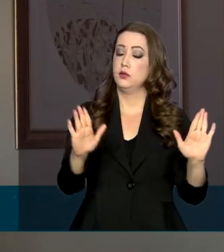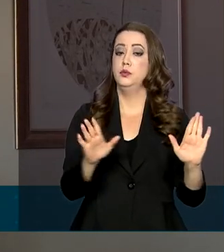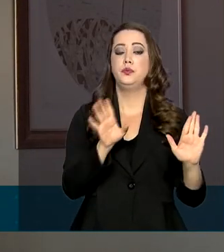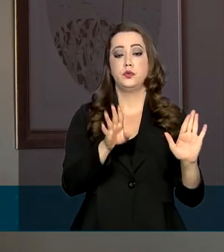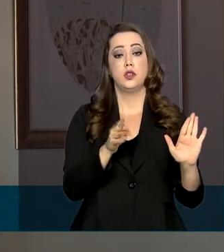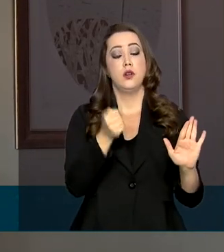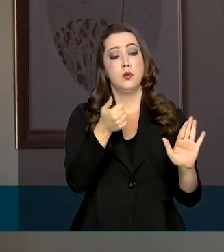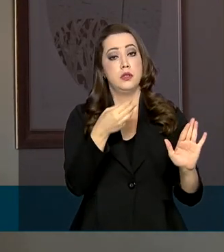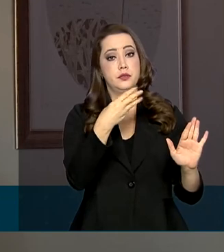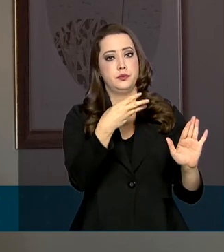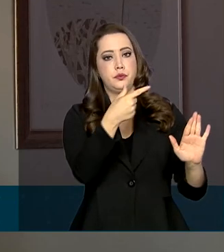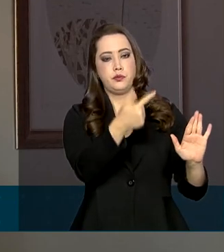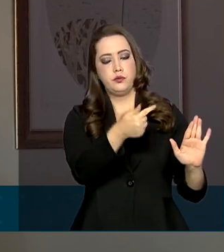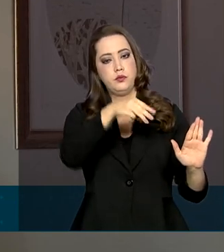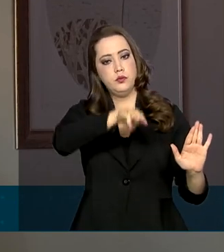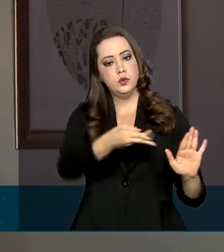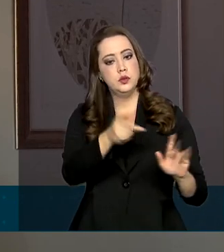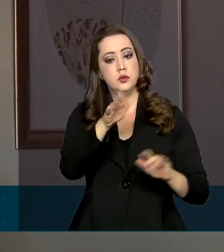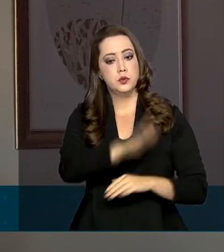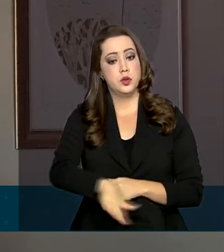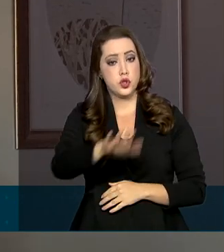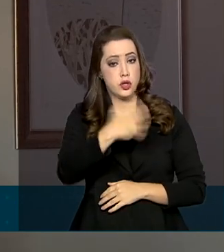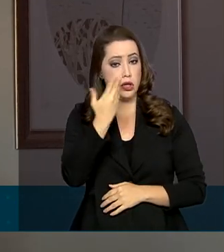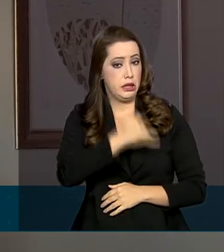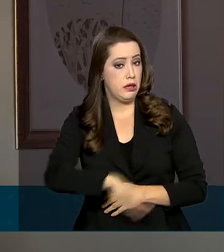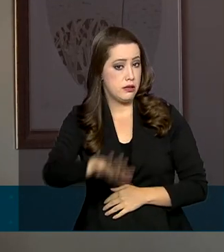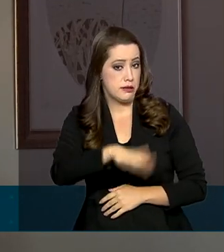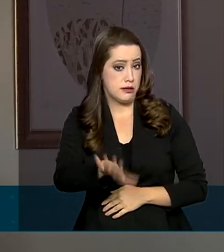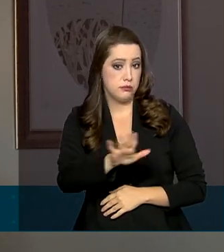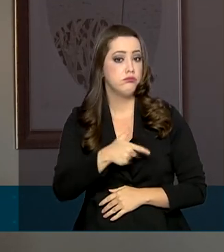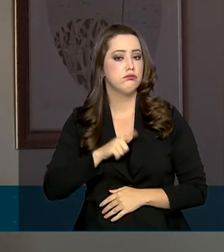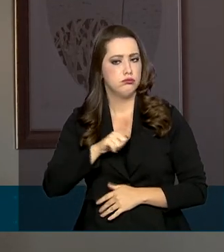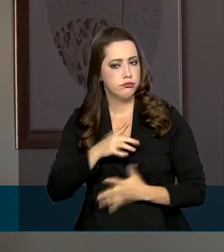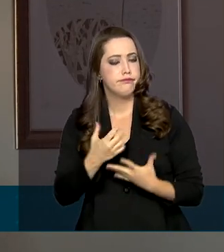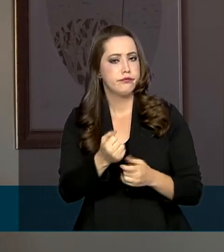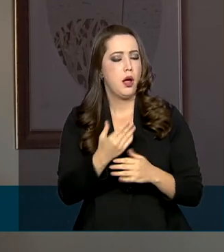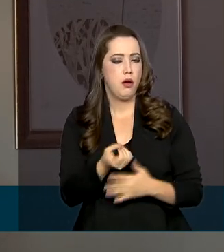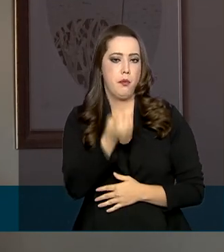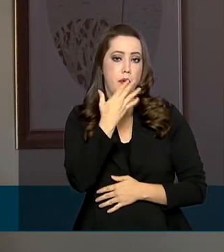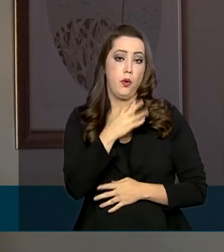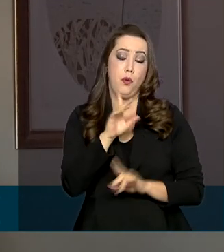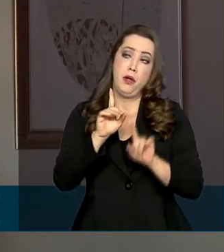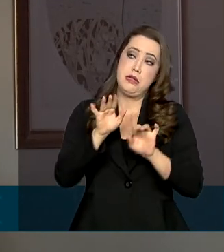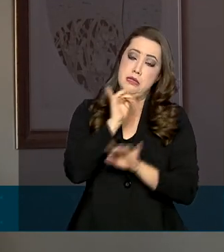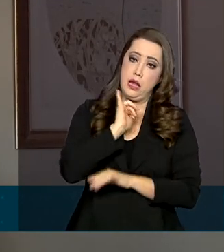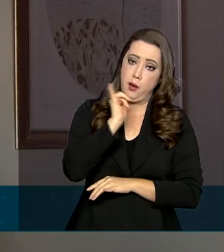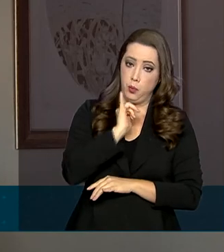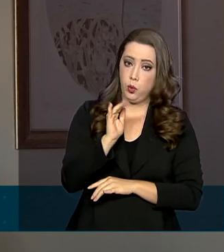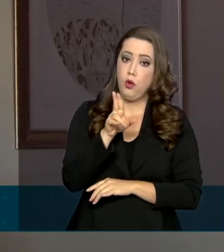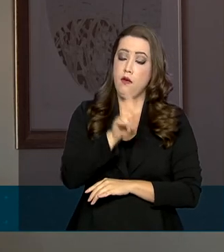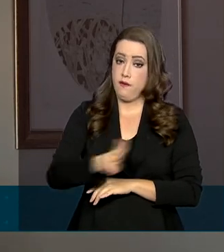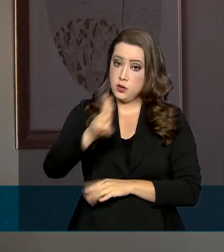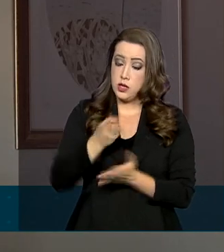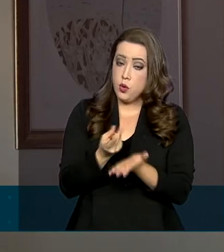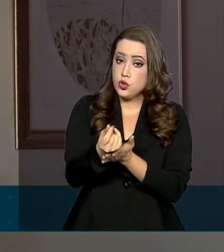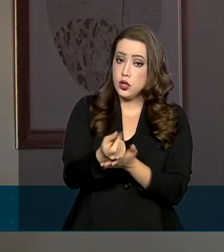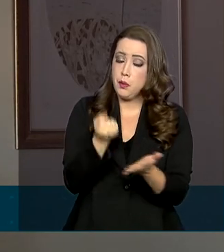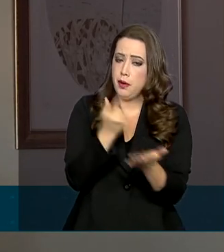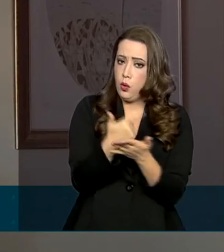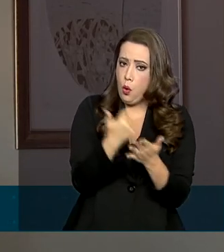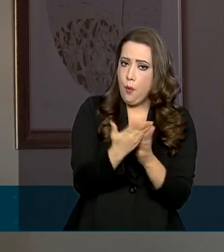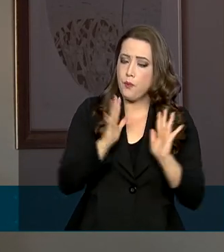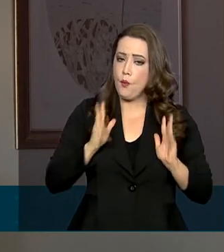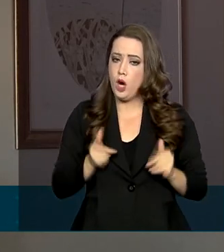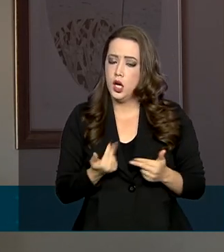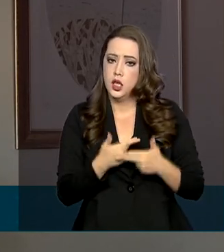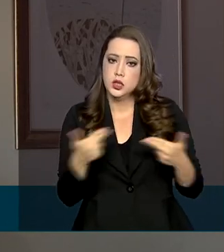de crianças vão ser beneficiadas. Esses recursos devem ser utilizados para a compra de produtos de limpeza e contratação de